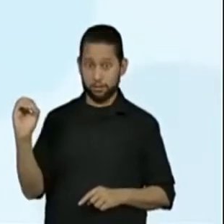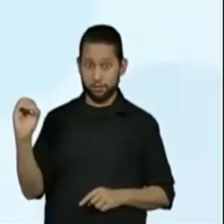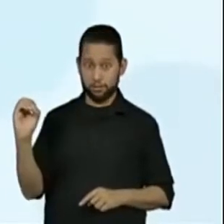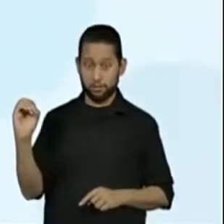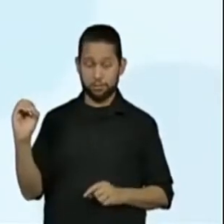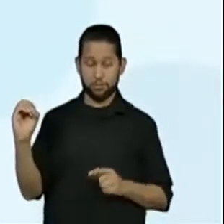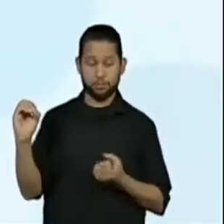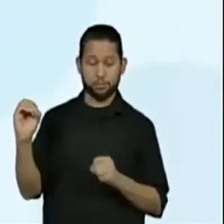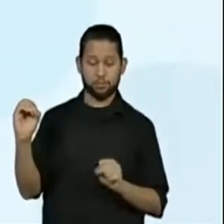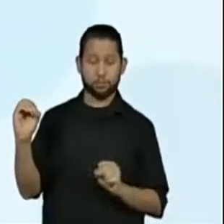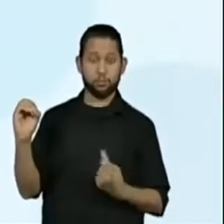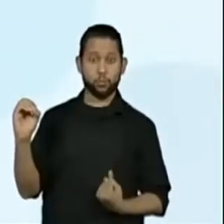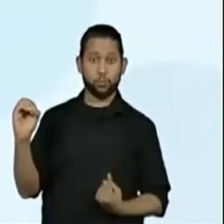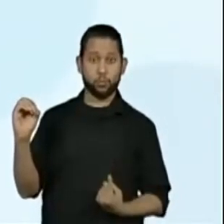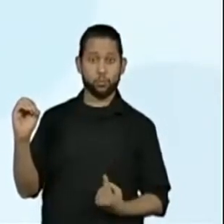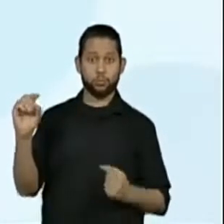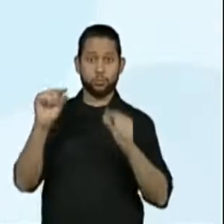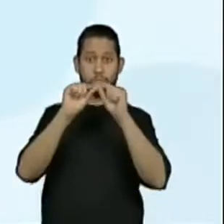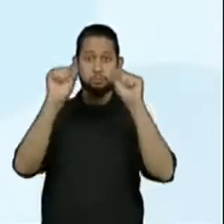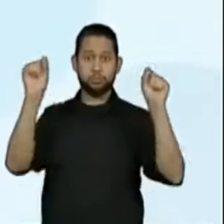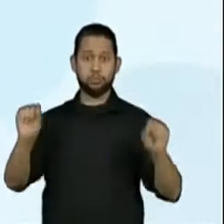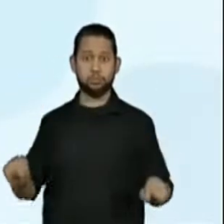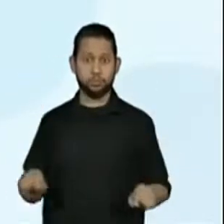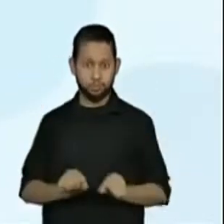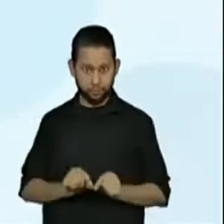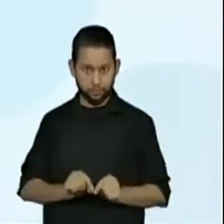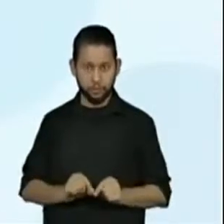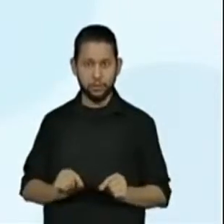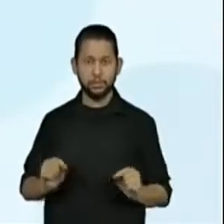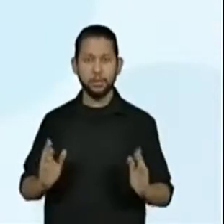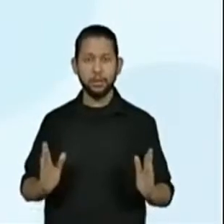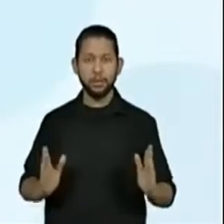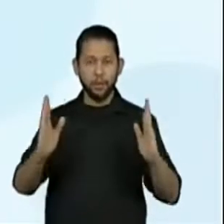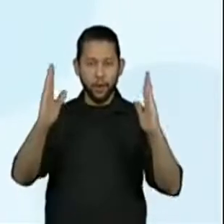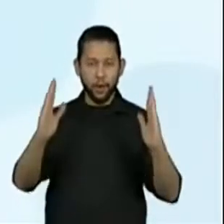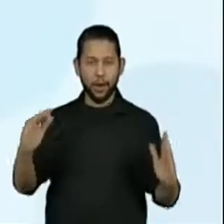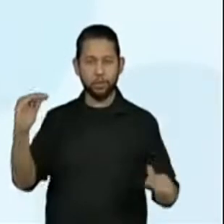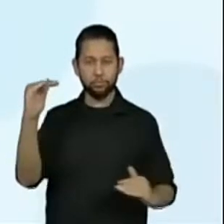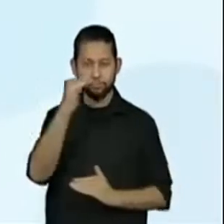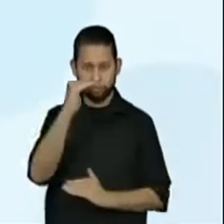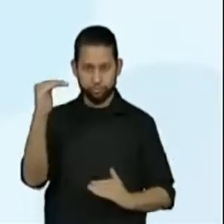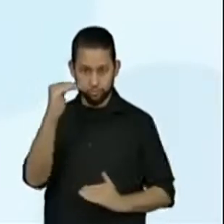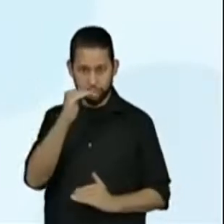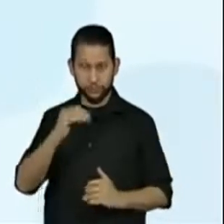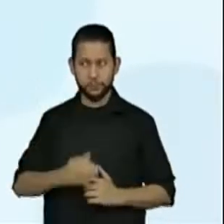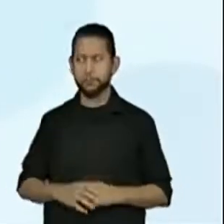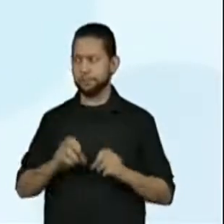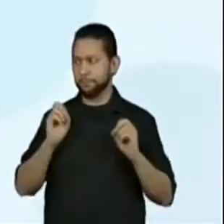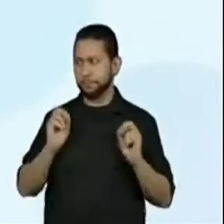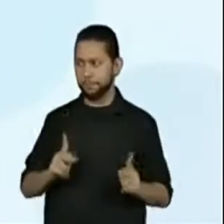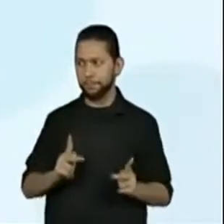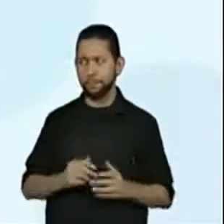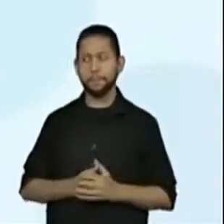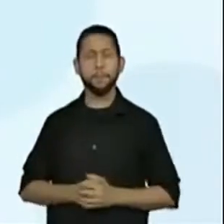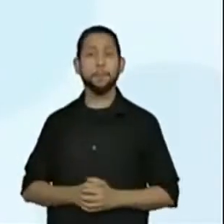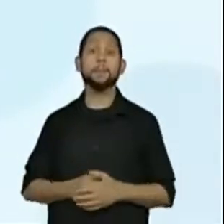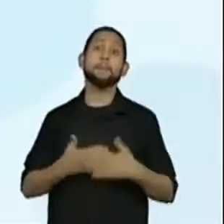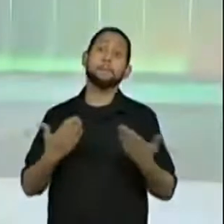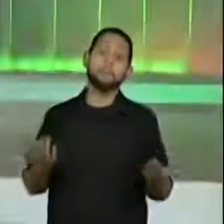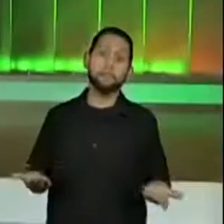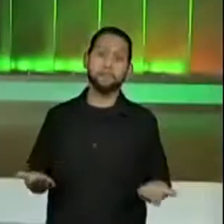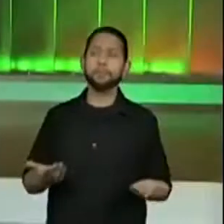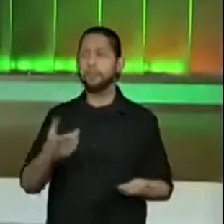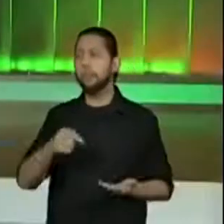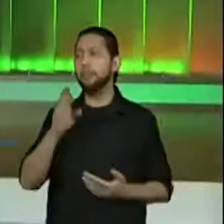centímetros. Essas são as medidas dos lados do retângulo, certo? Então, assim,